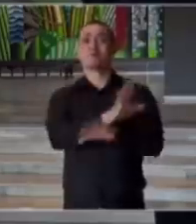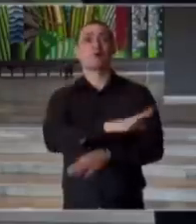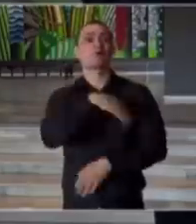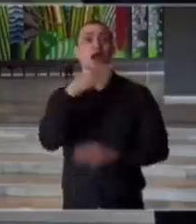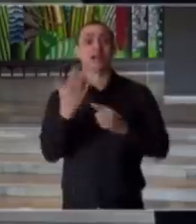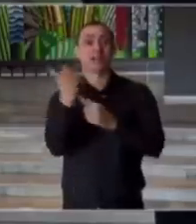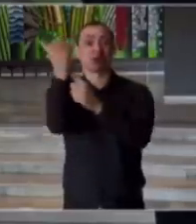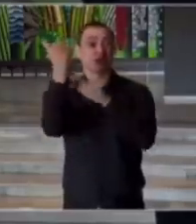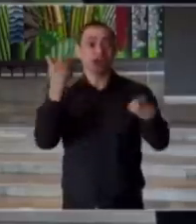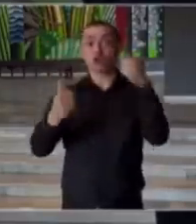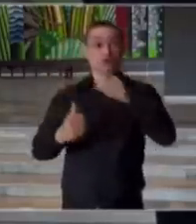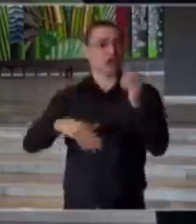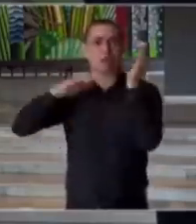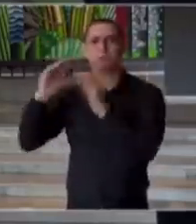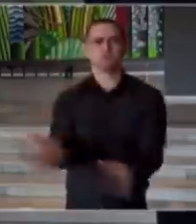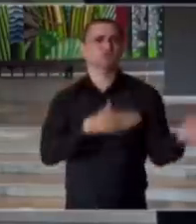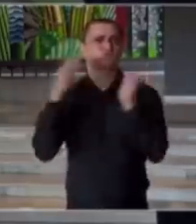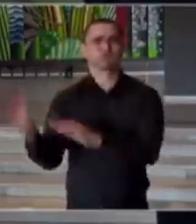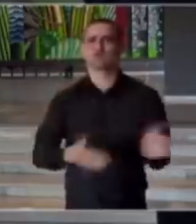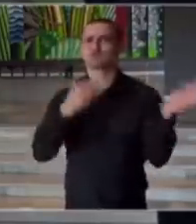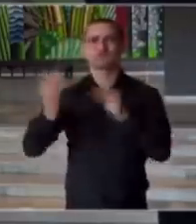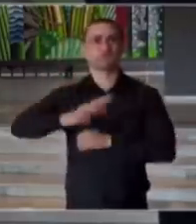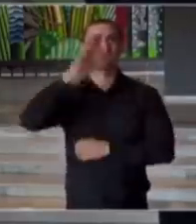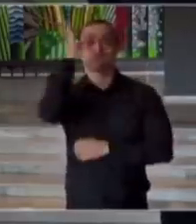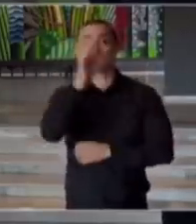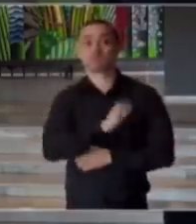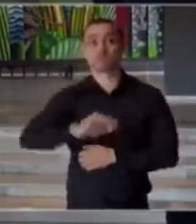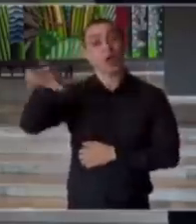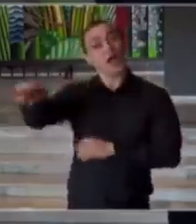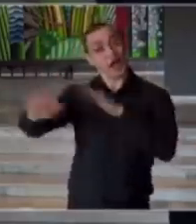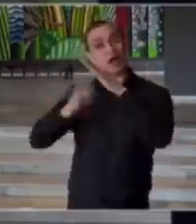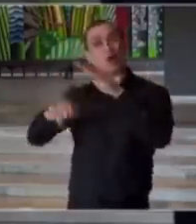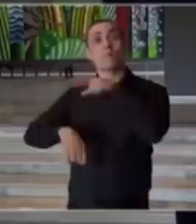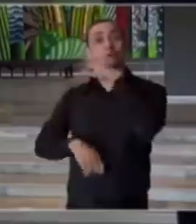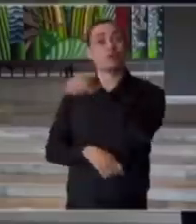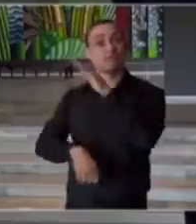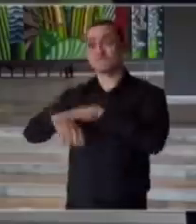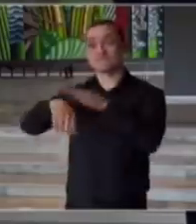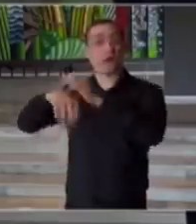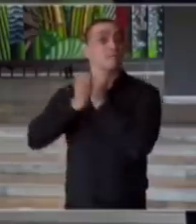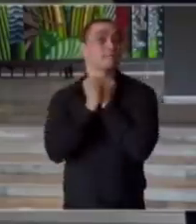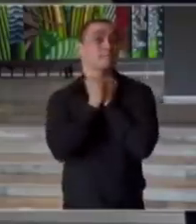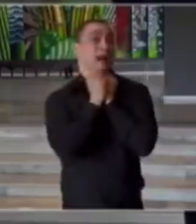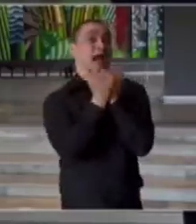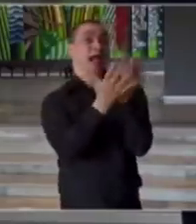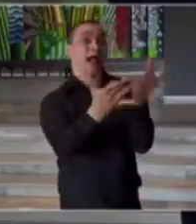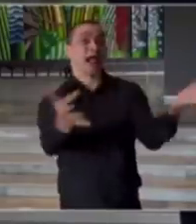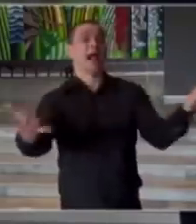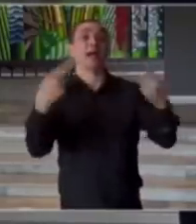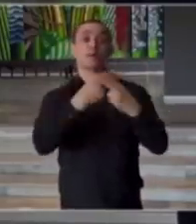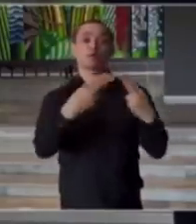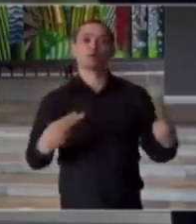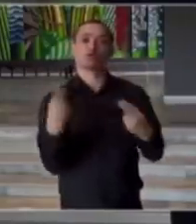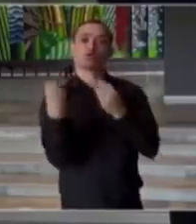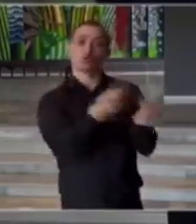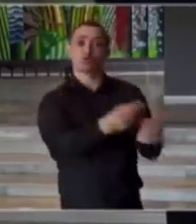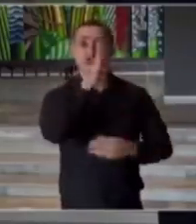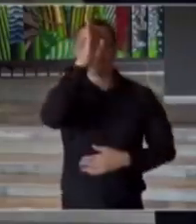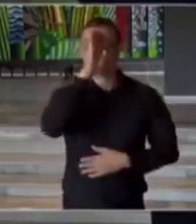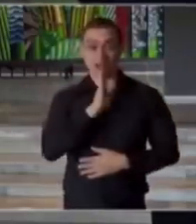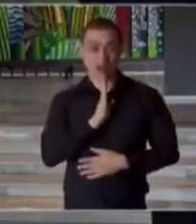poderá ser produzida em larga escala no Brasil, pelo próprio Butantan, para fornecimento ao SUS de forma